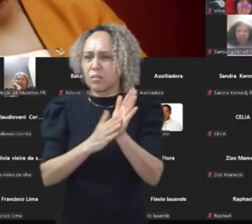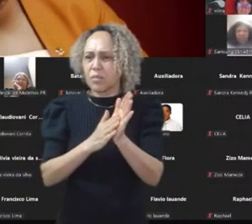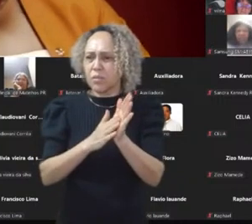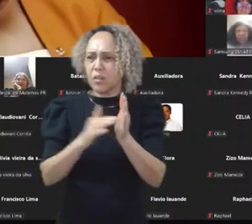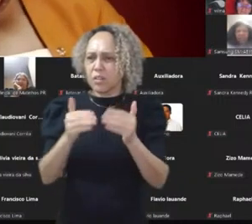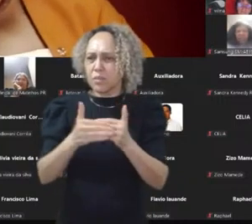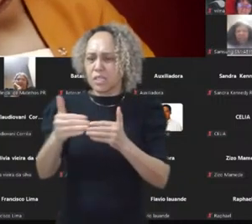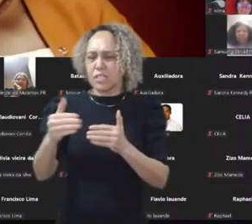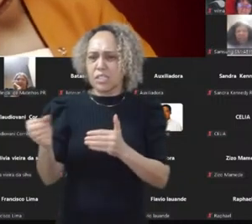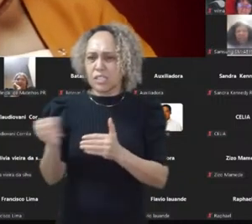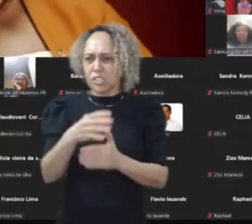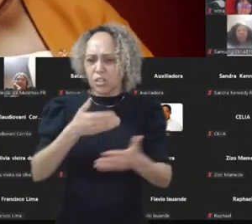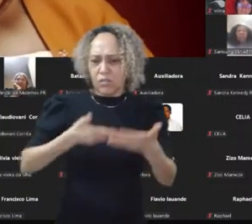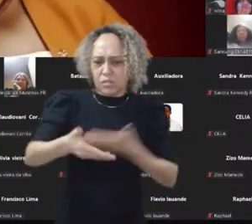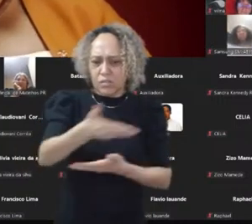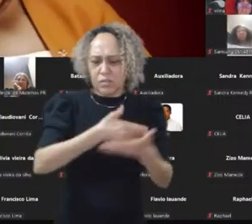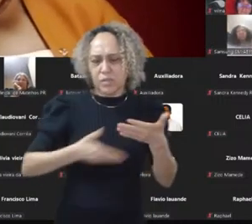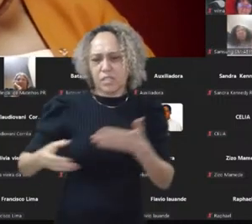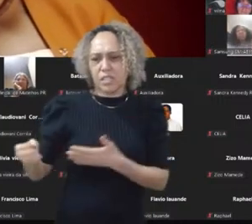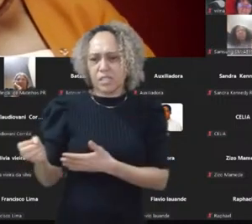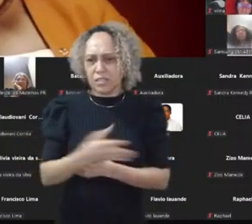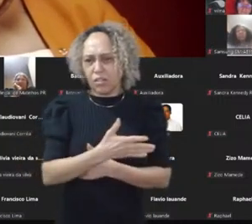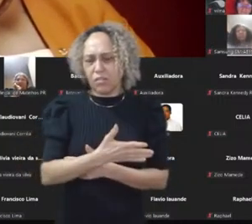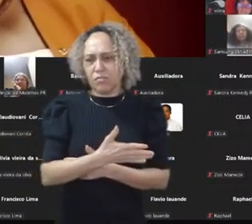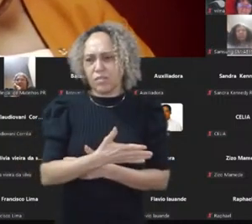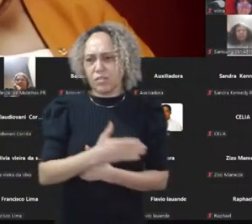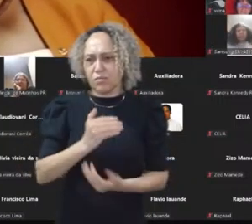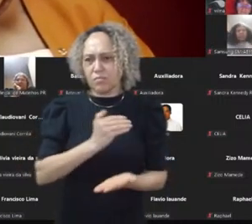que são inauguradas. Pode passar.